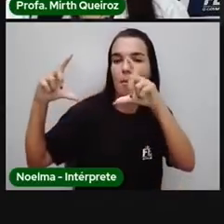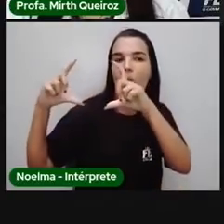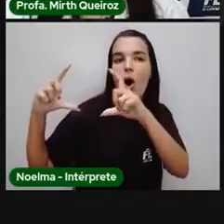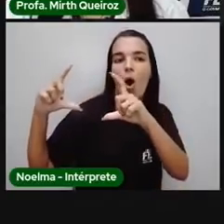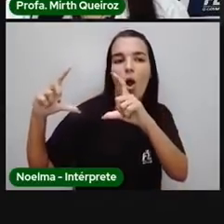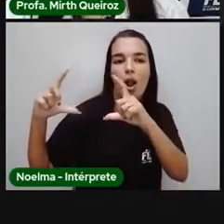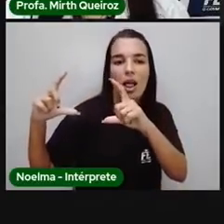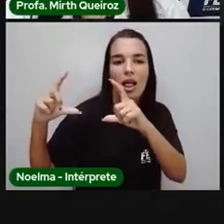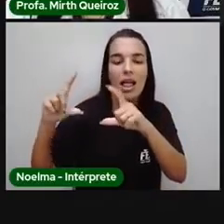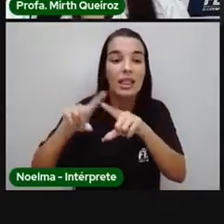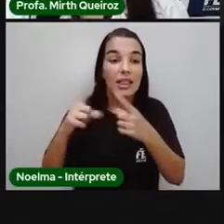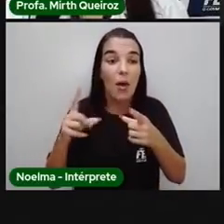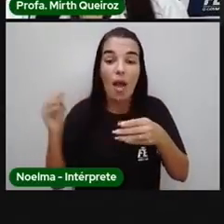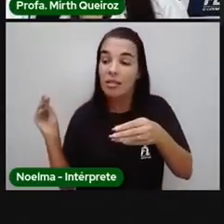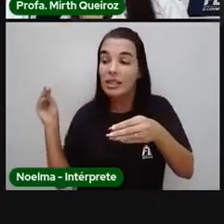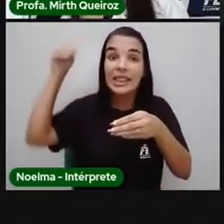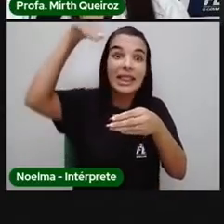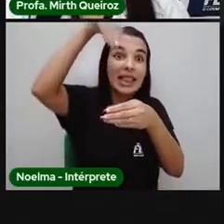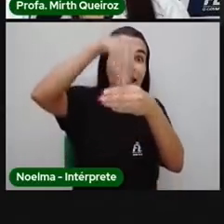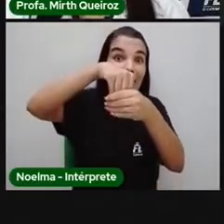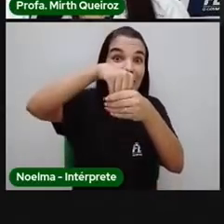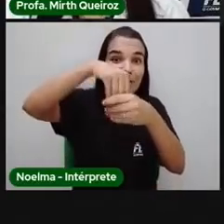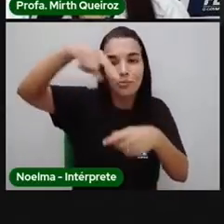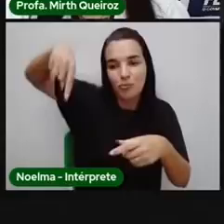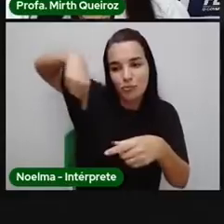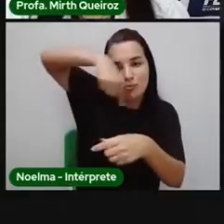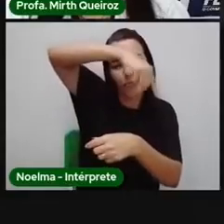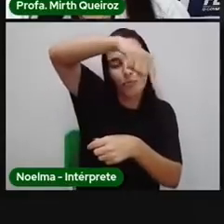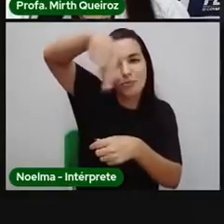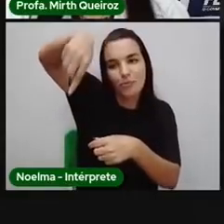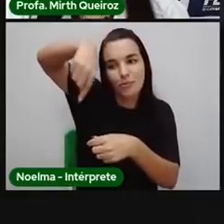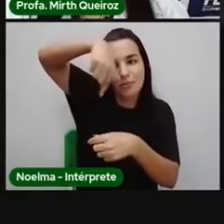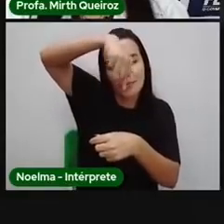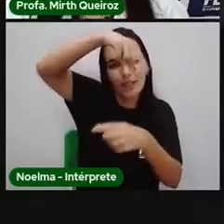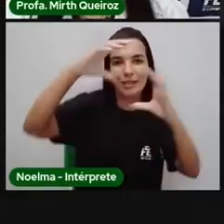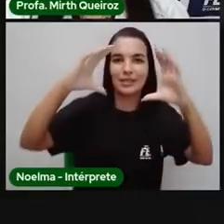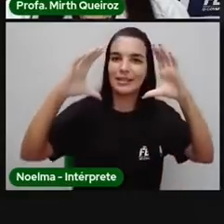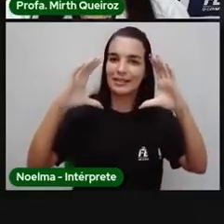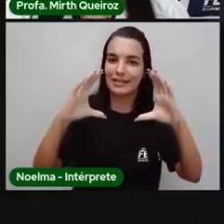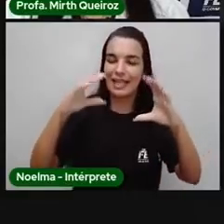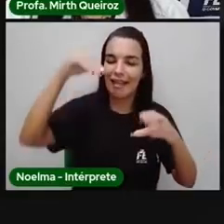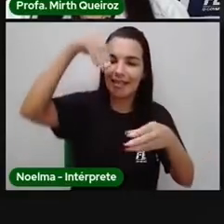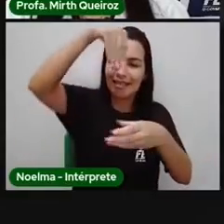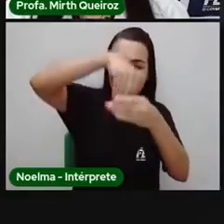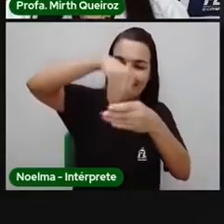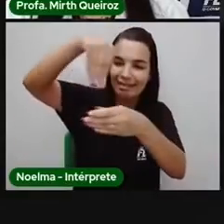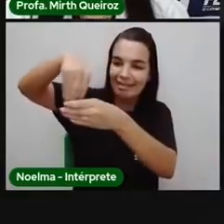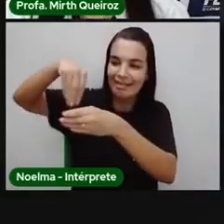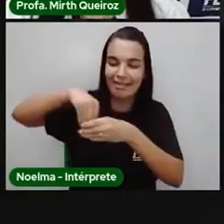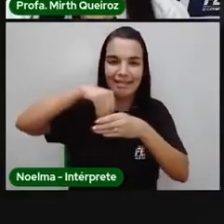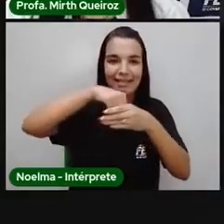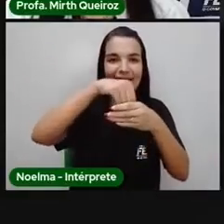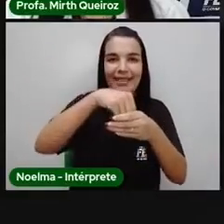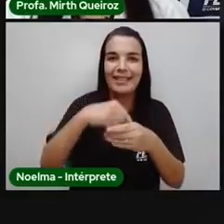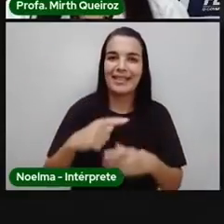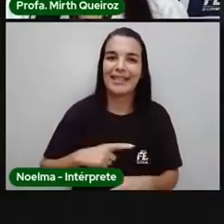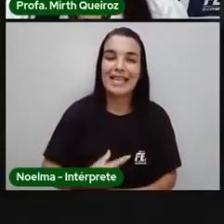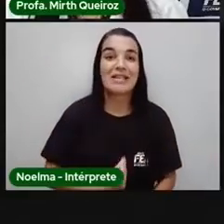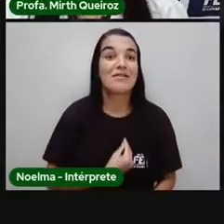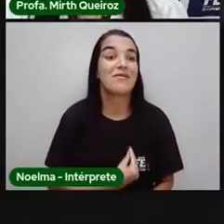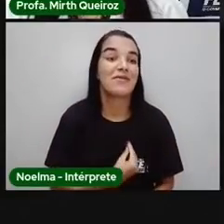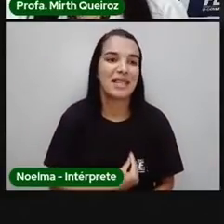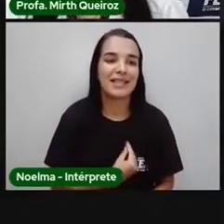É dentro dela que fica a vida, né? Ficam os seres humanos, os seres vivos, né?